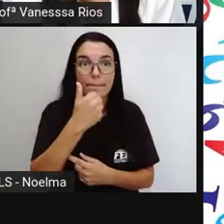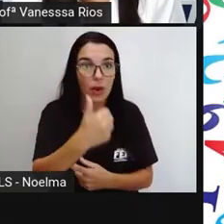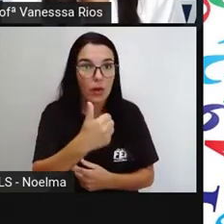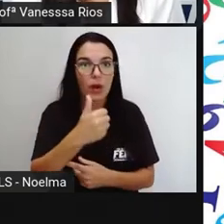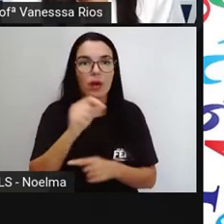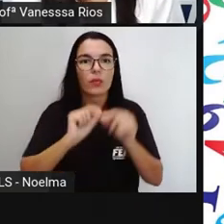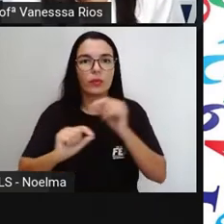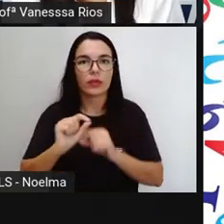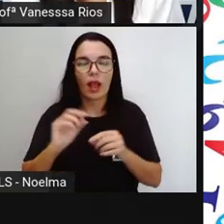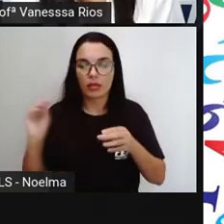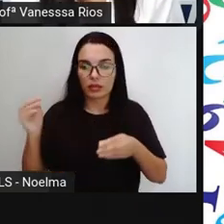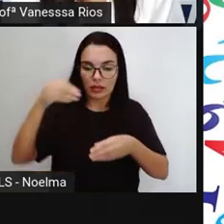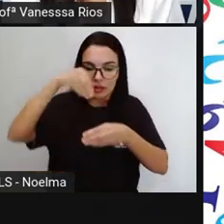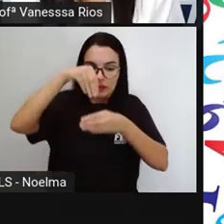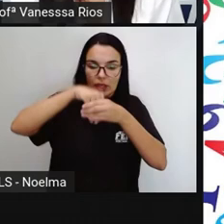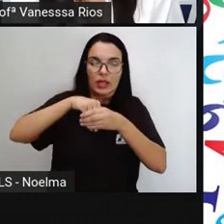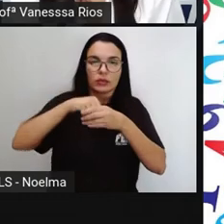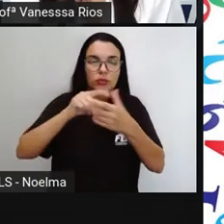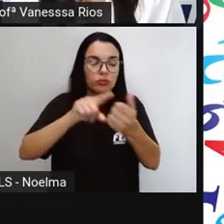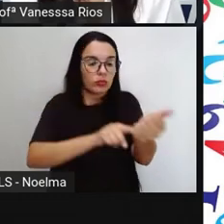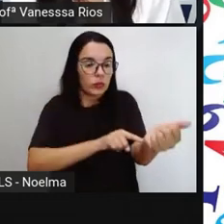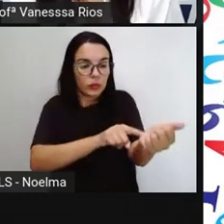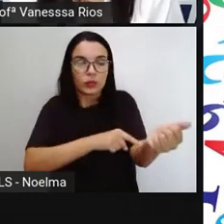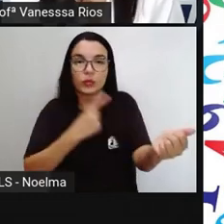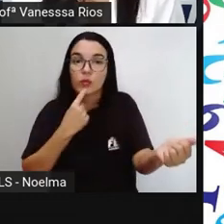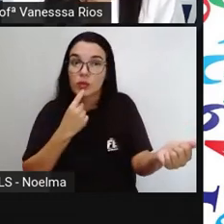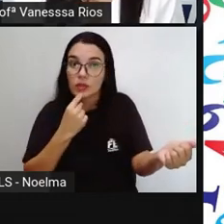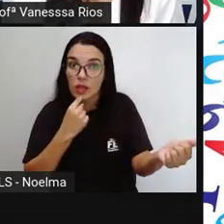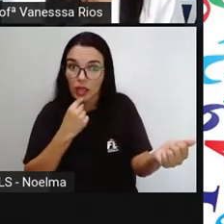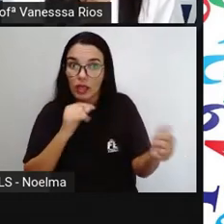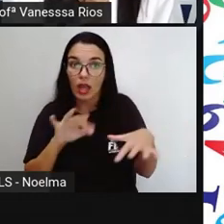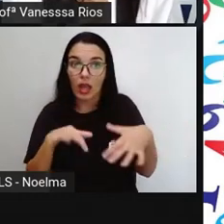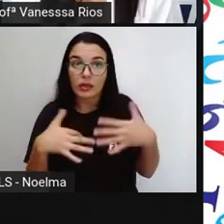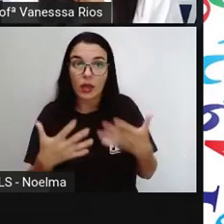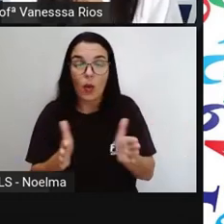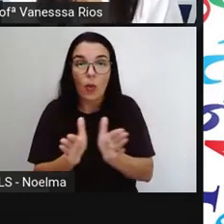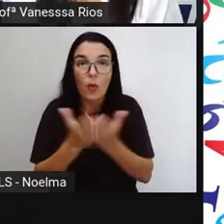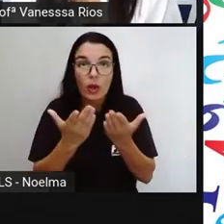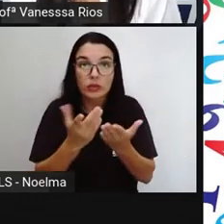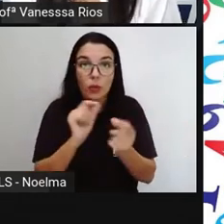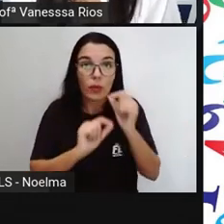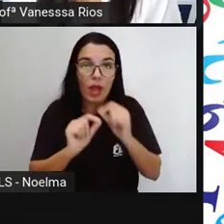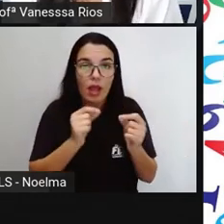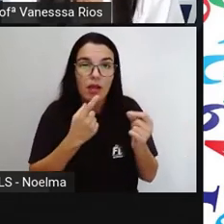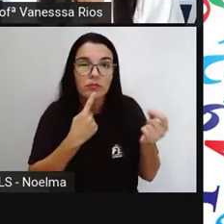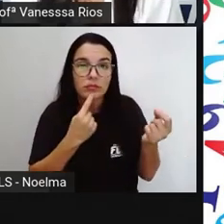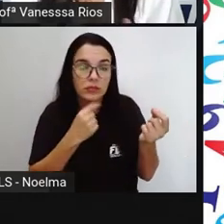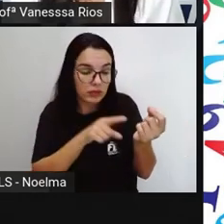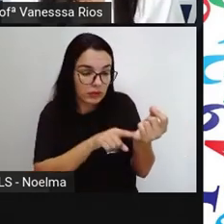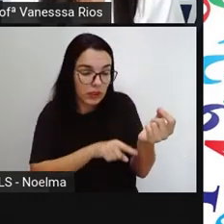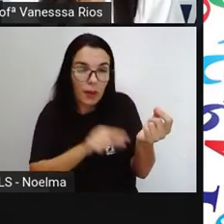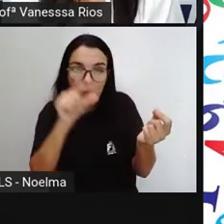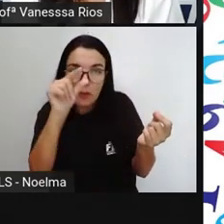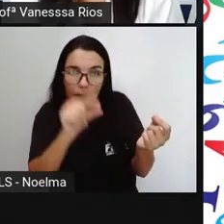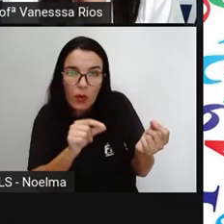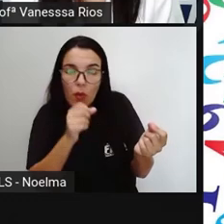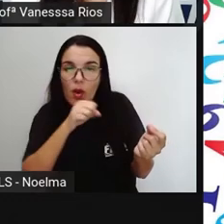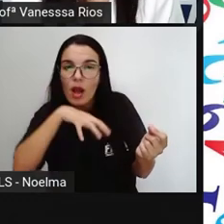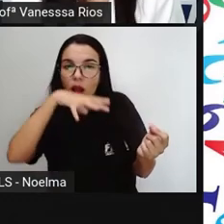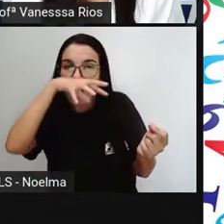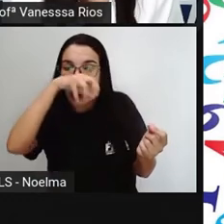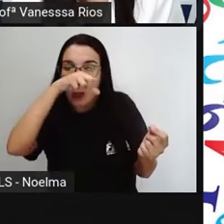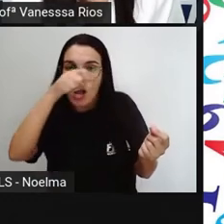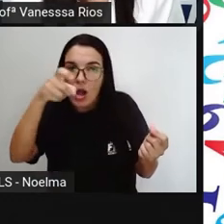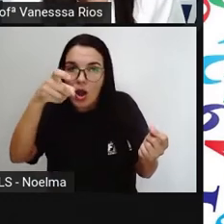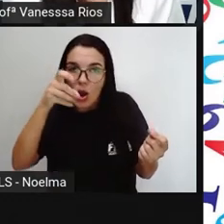de oxigênio no sangue das pessoas E quando essa quantidade de oxigênio ela está abaixo do ideal